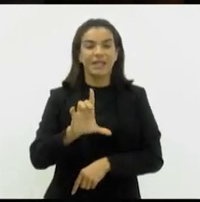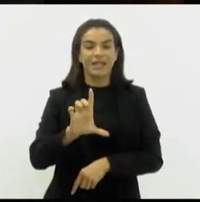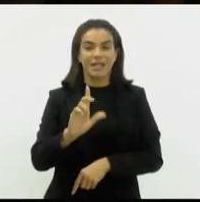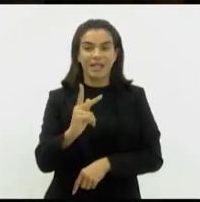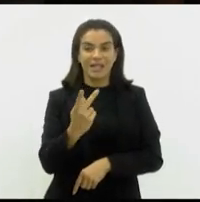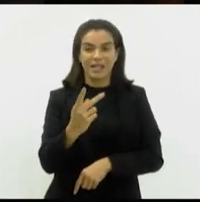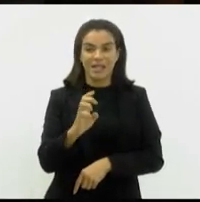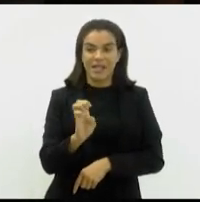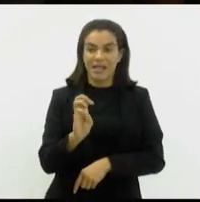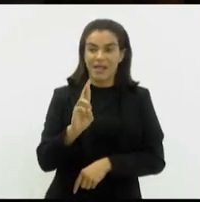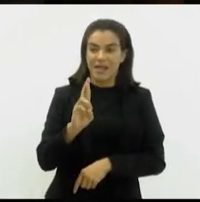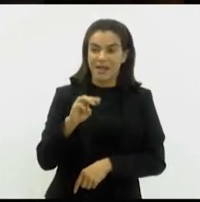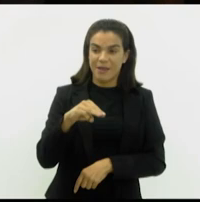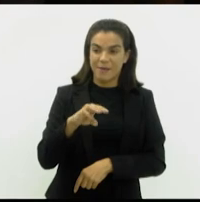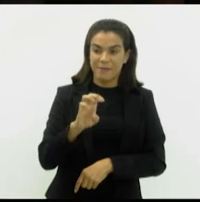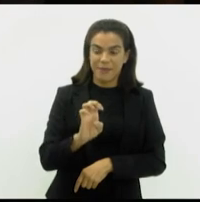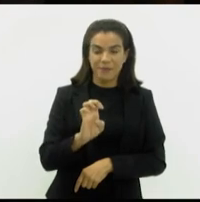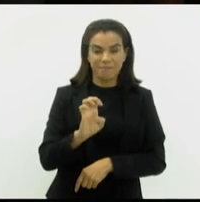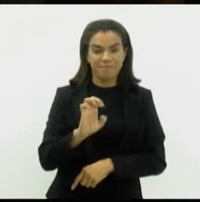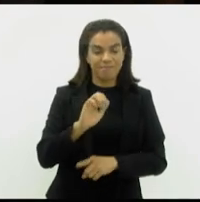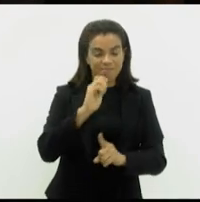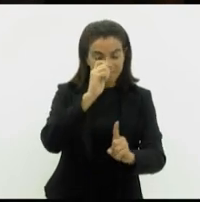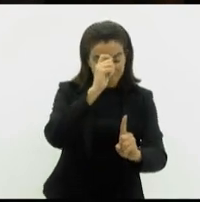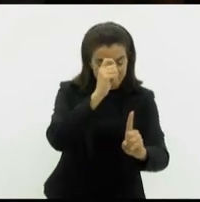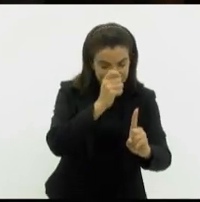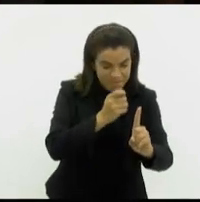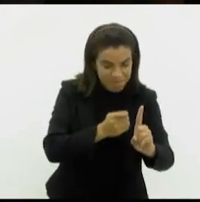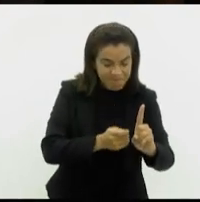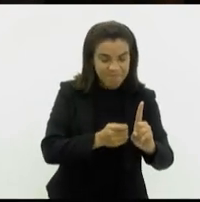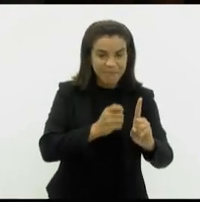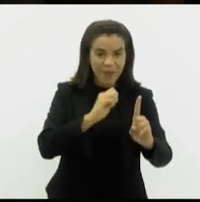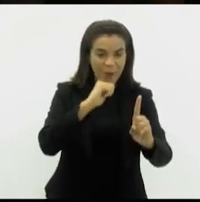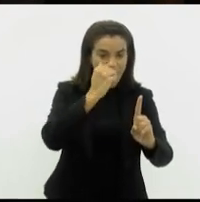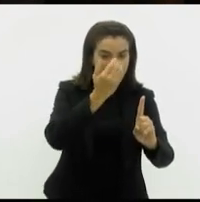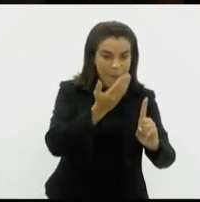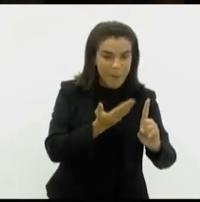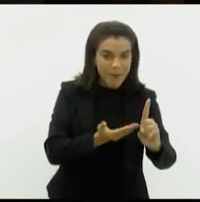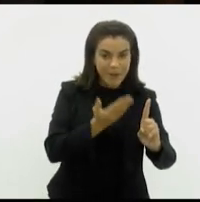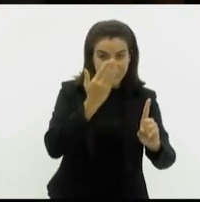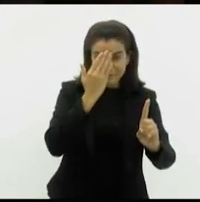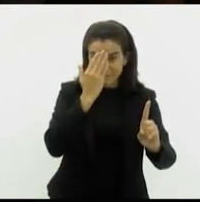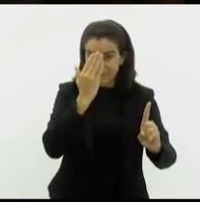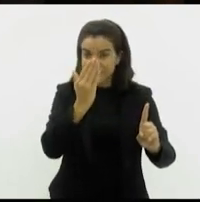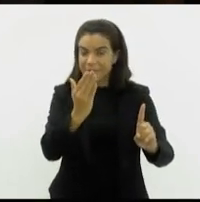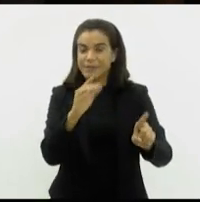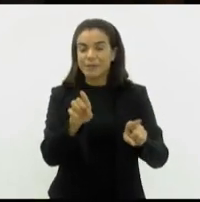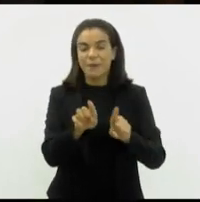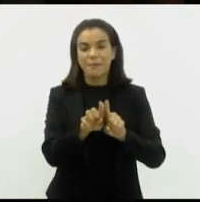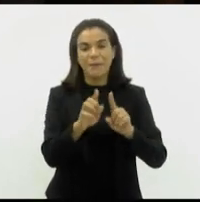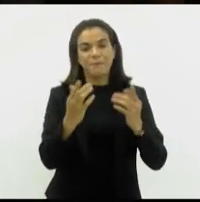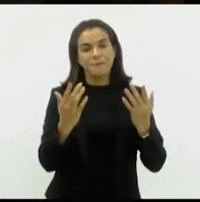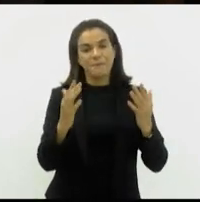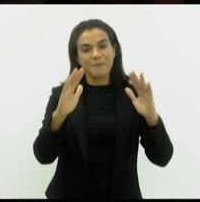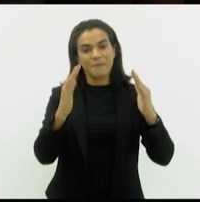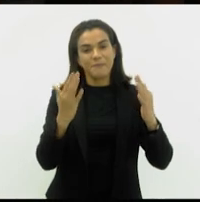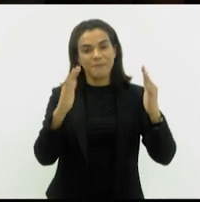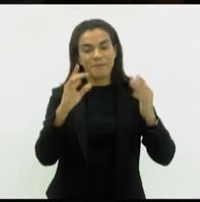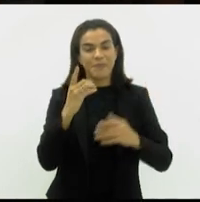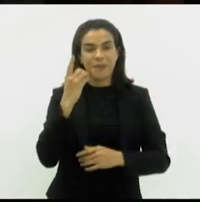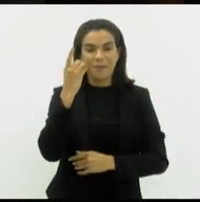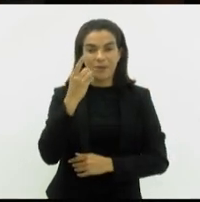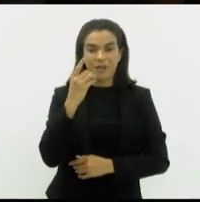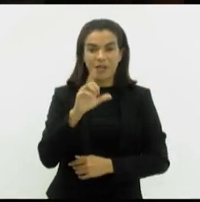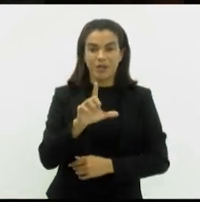quero deixar a minha homenagem à sua pessoa, agradecer e parabenizar o nosso amigo deputado Luiz Cláudio